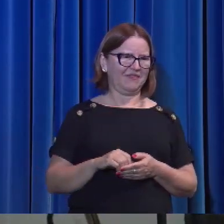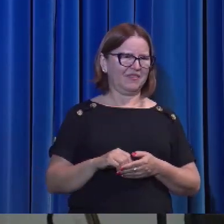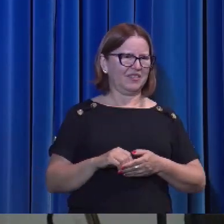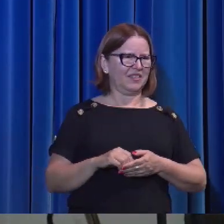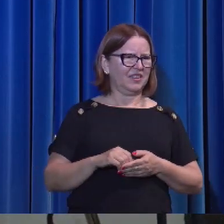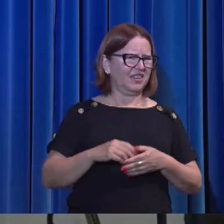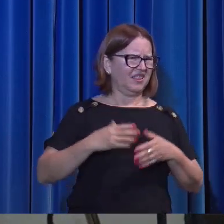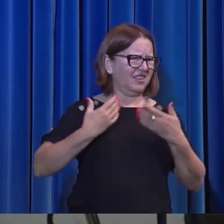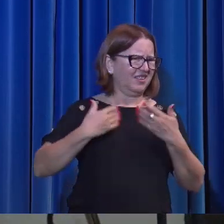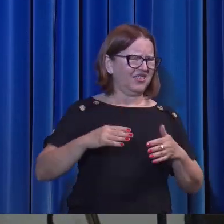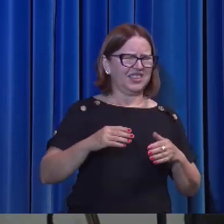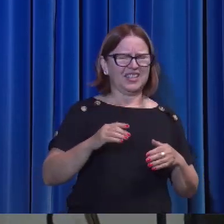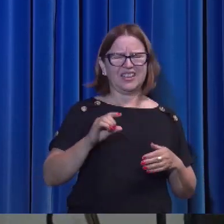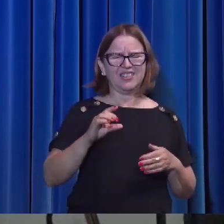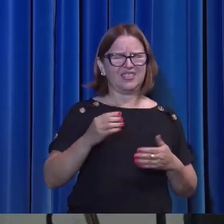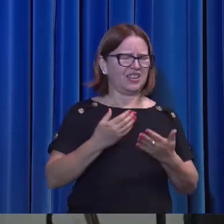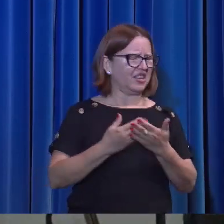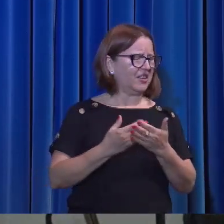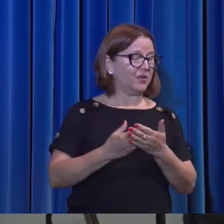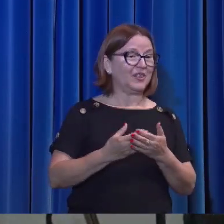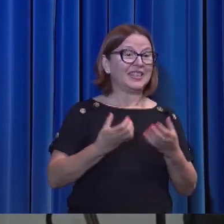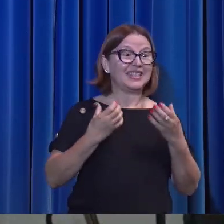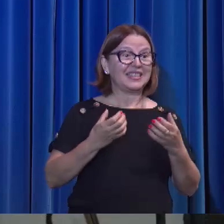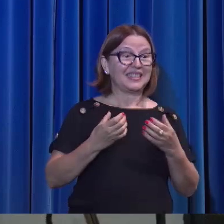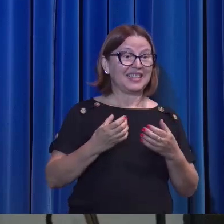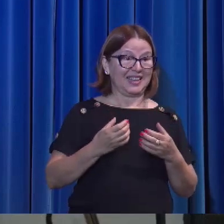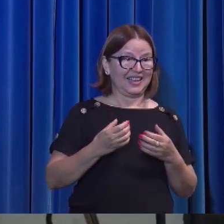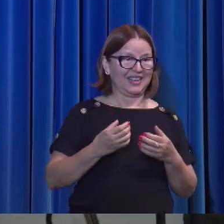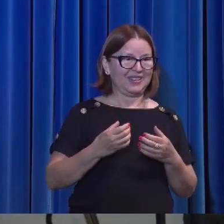com o saber, eu quero a ti. Fala comigo.